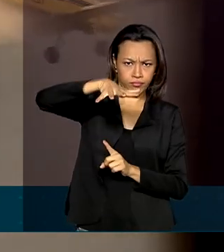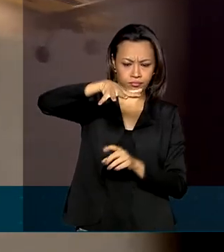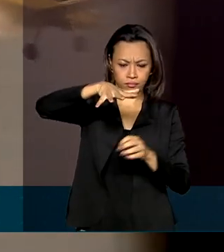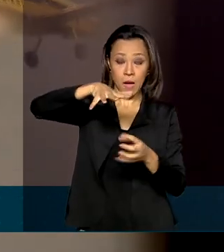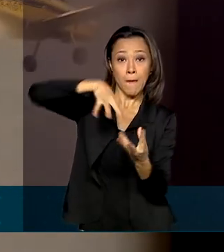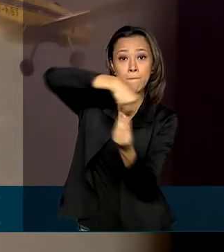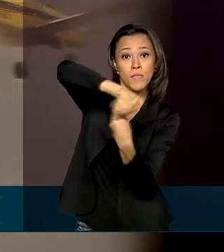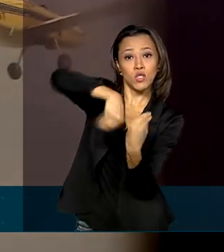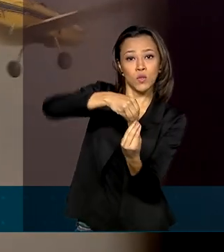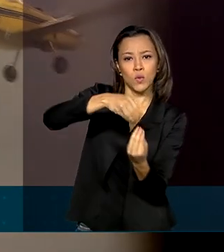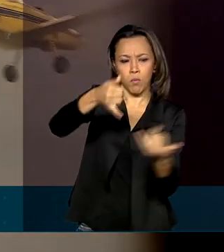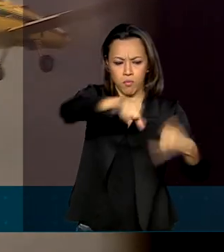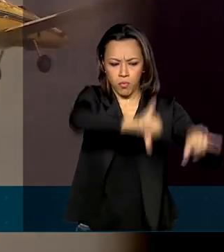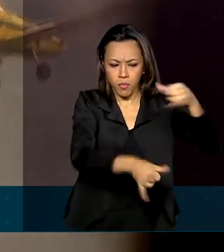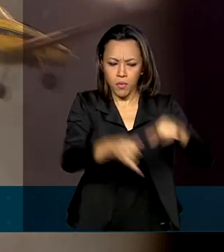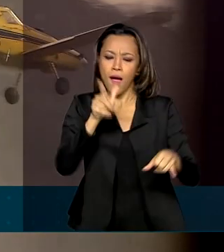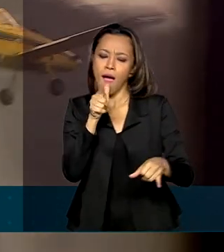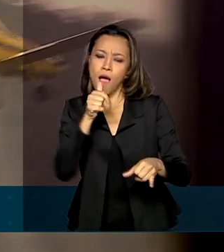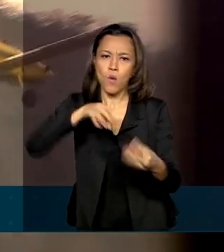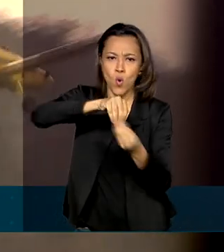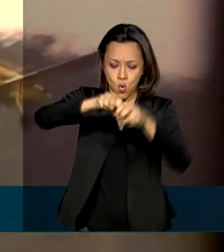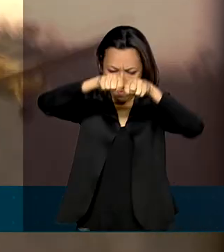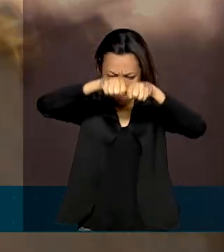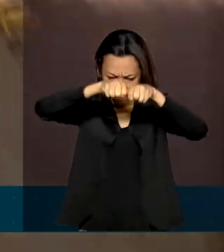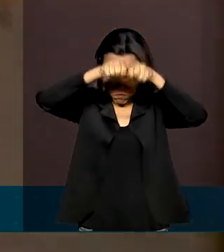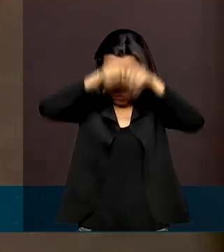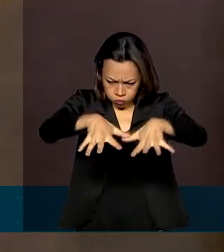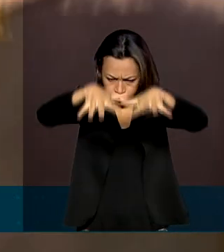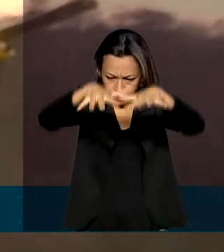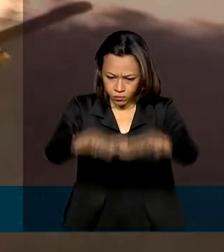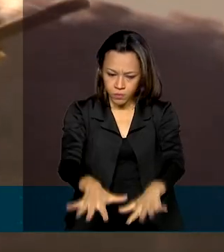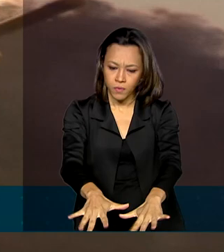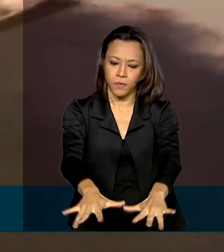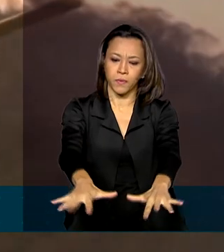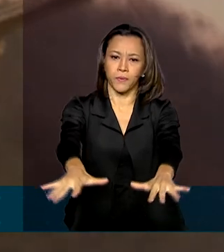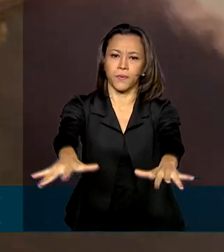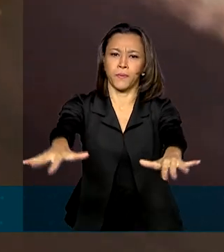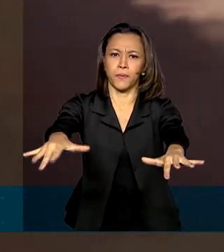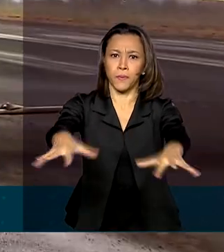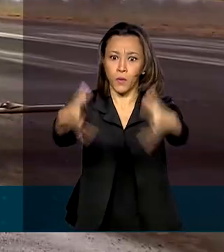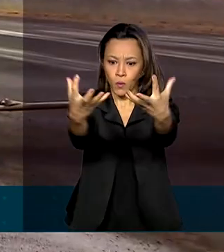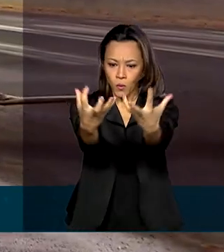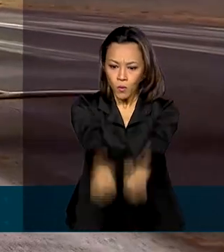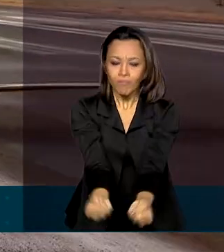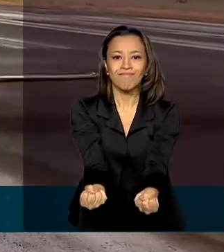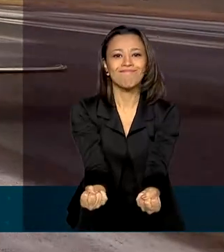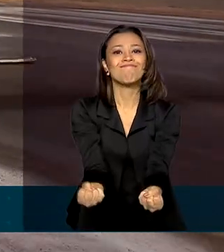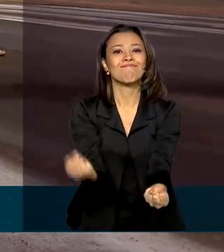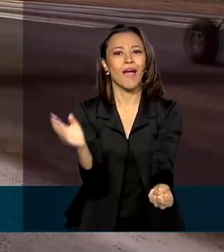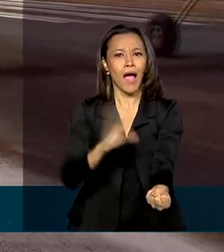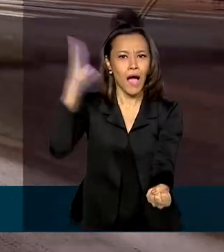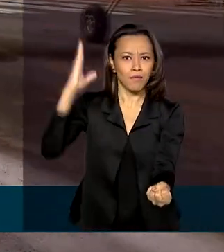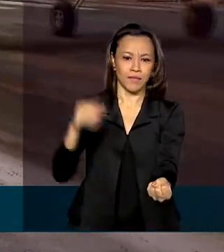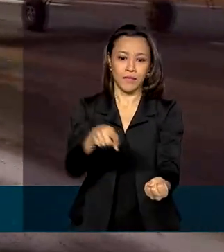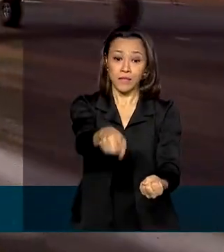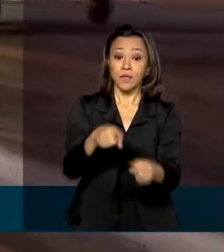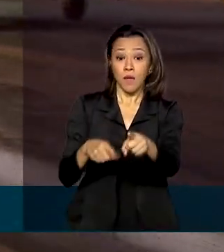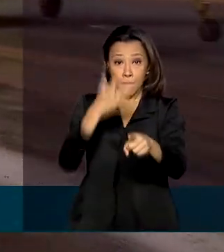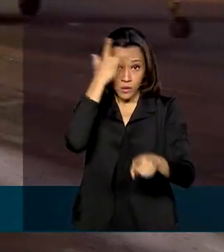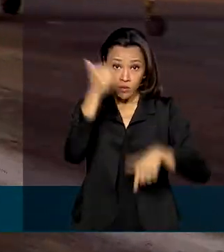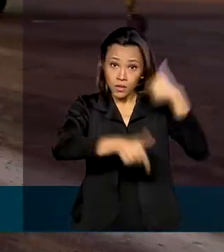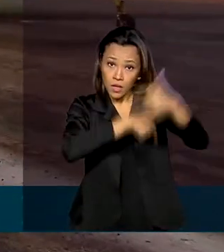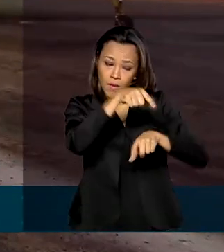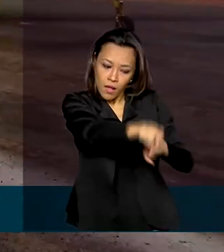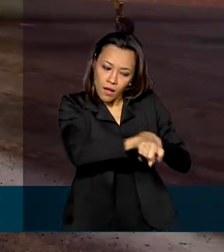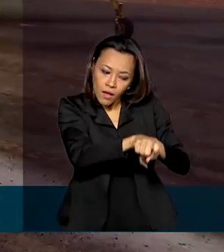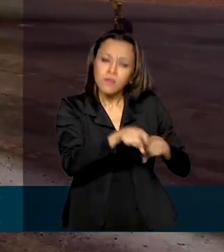misturado à água, é lançado pelos aviões e elimina os focos de incêndio com mais eficiência. Produtores rurais da região